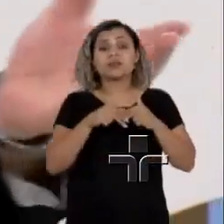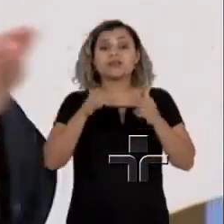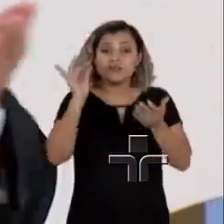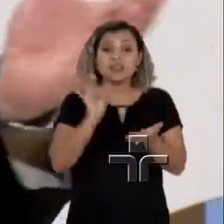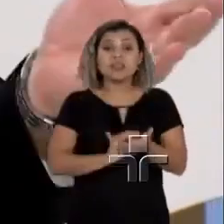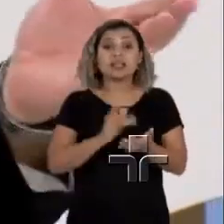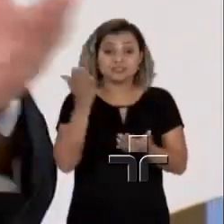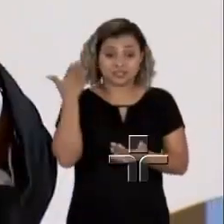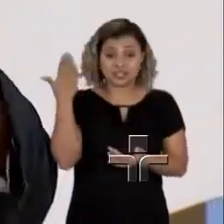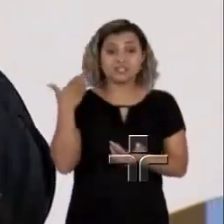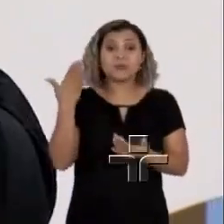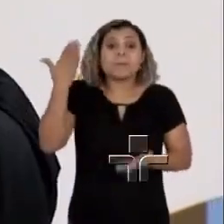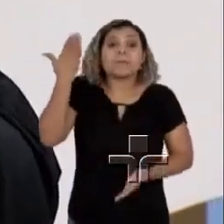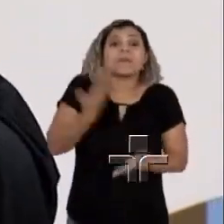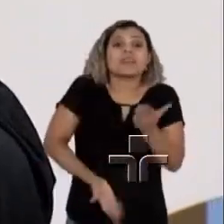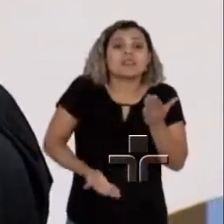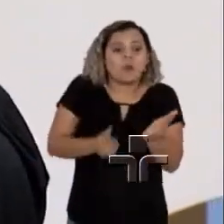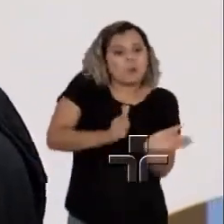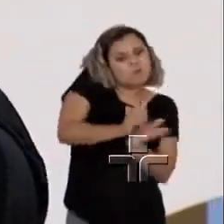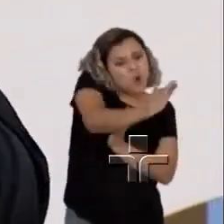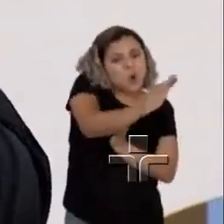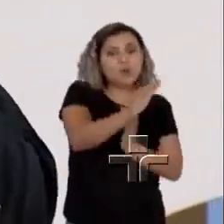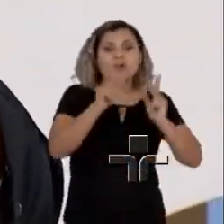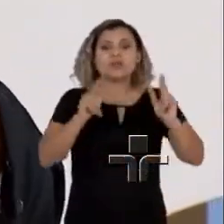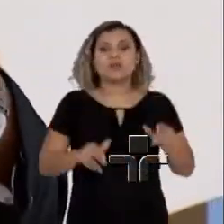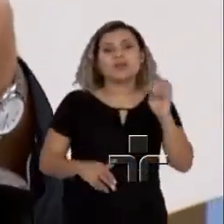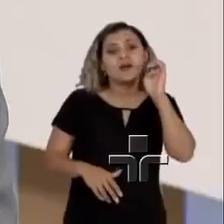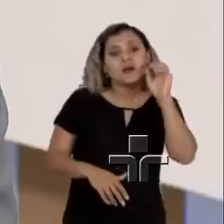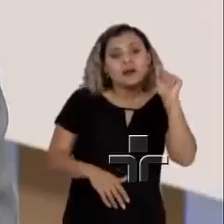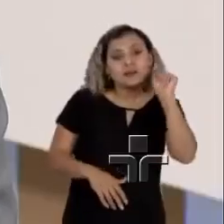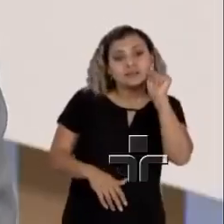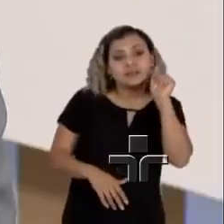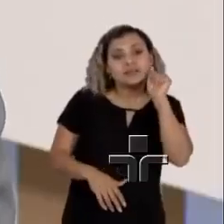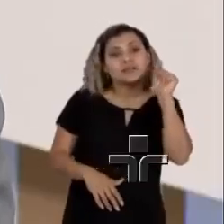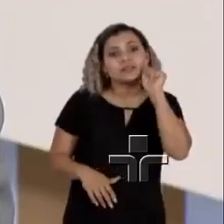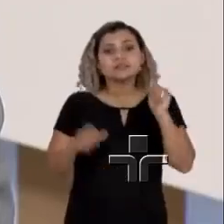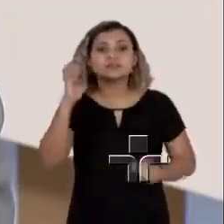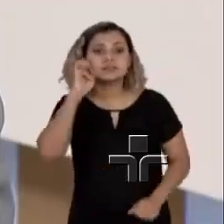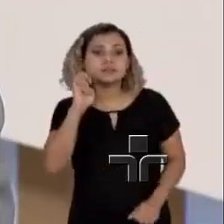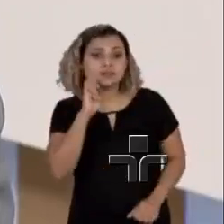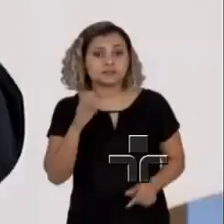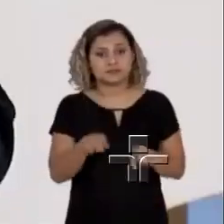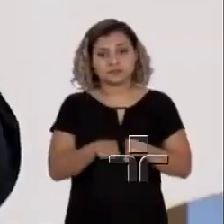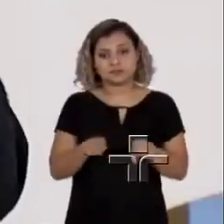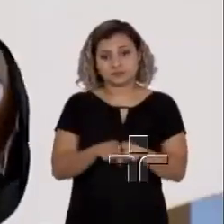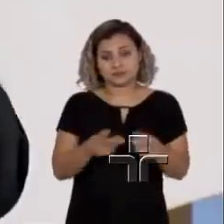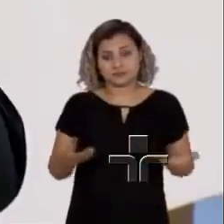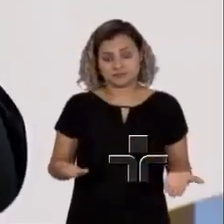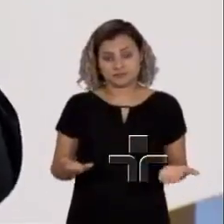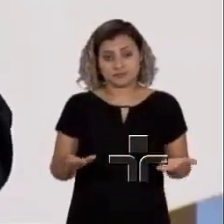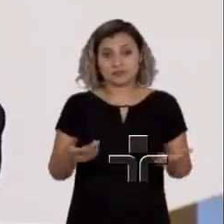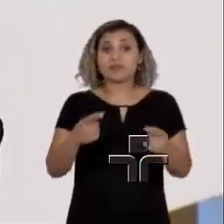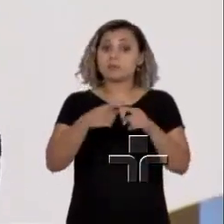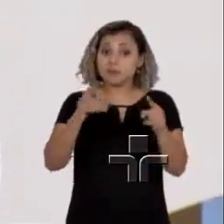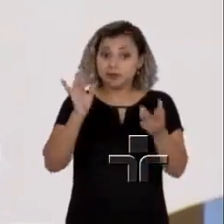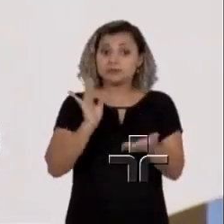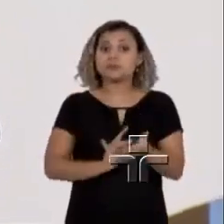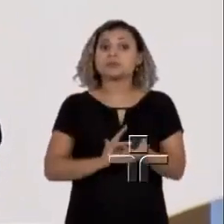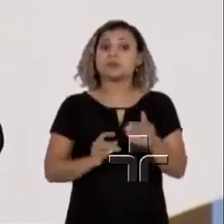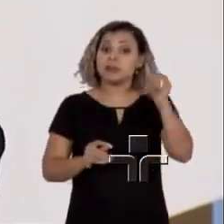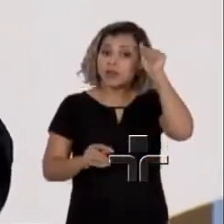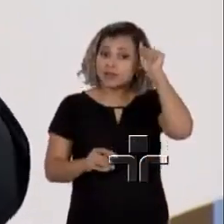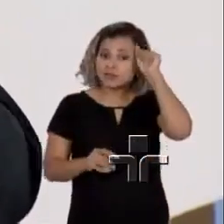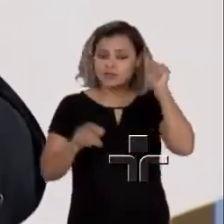não fosse perdido, nós não teríamos o desejo, como o carnal estava lembrando agora. Por isso, acho que não há, de fato, uma